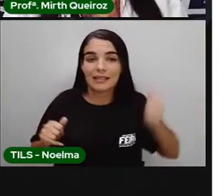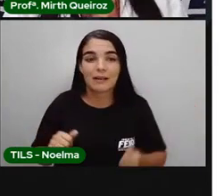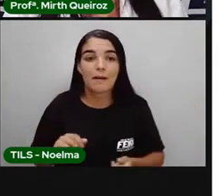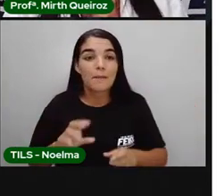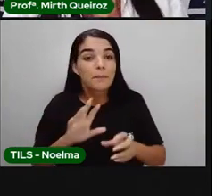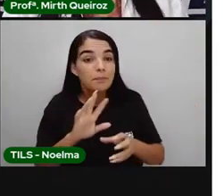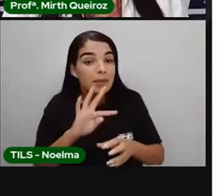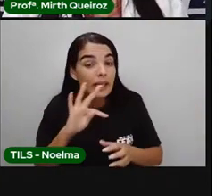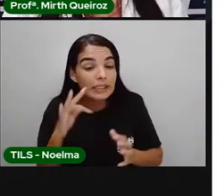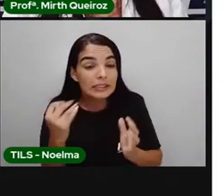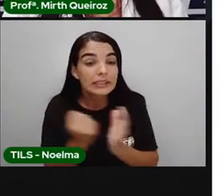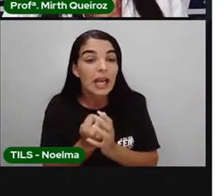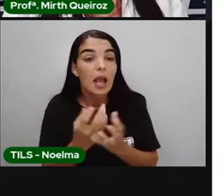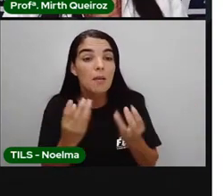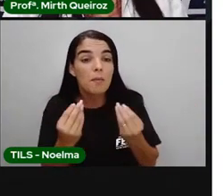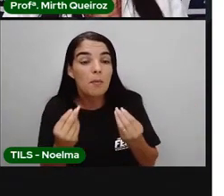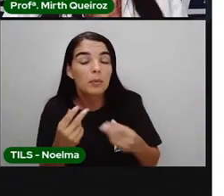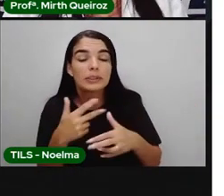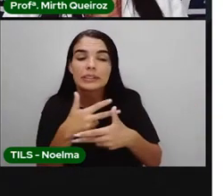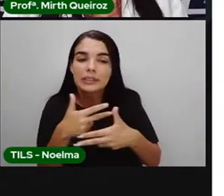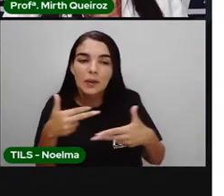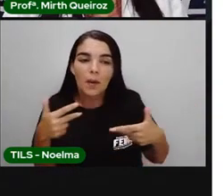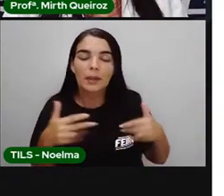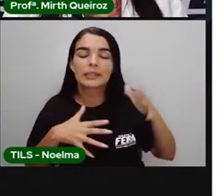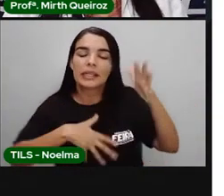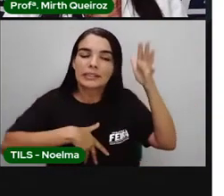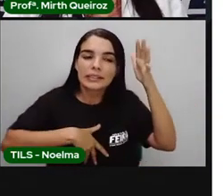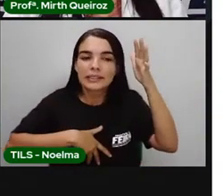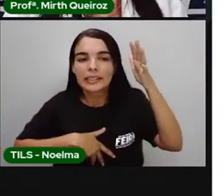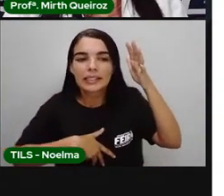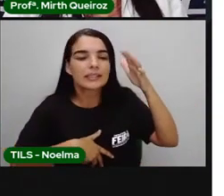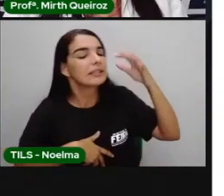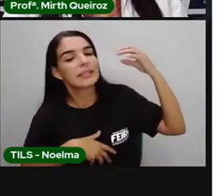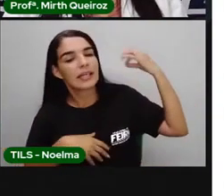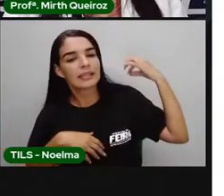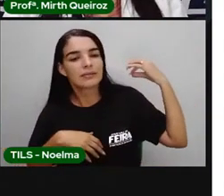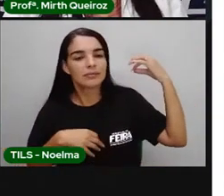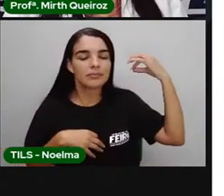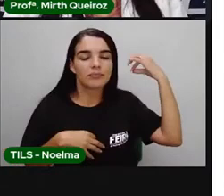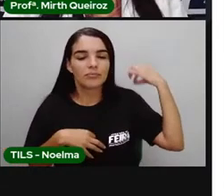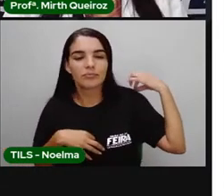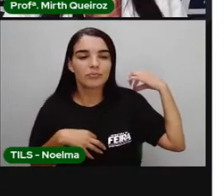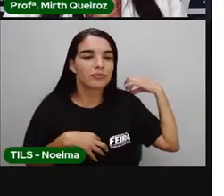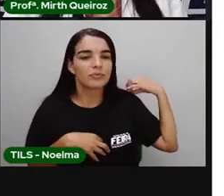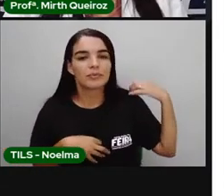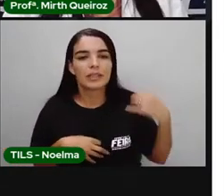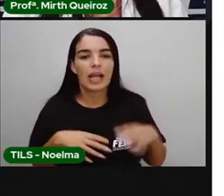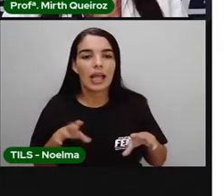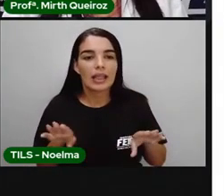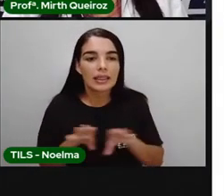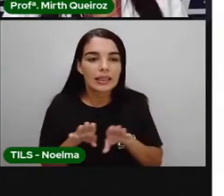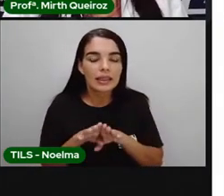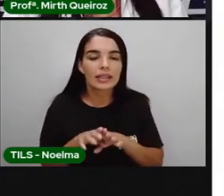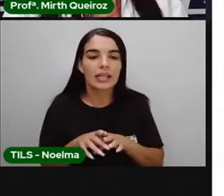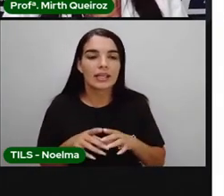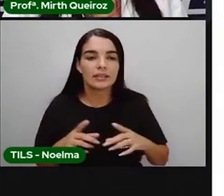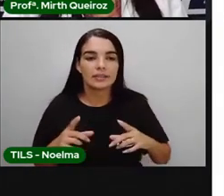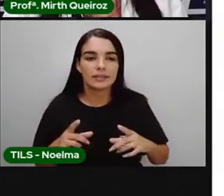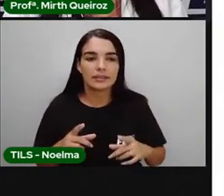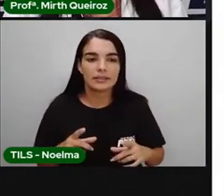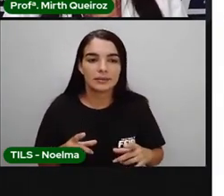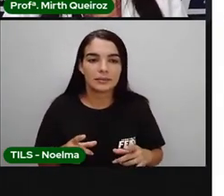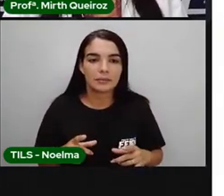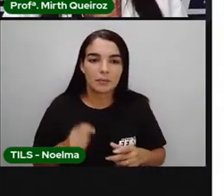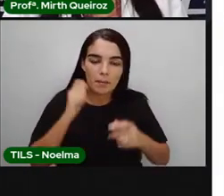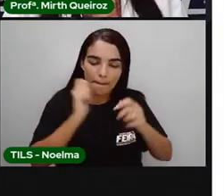maracacu. Eles utilizavam instrumentos variados, com destaque para o apoché, o atabate, o